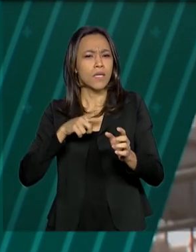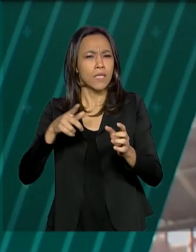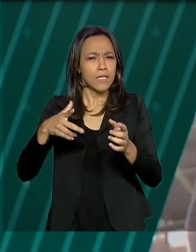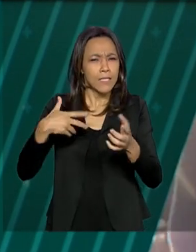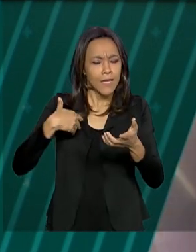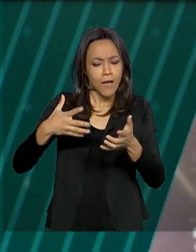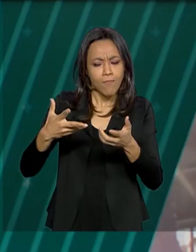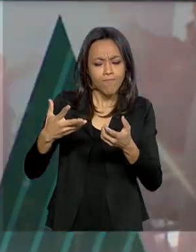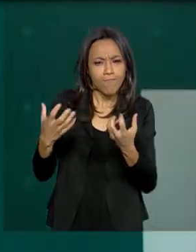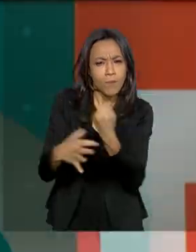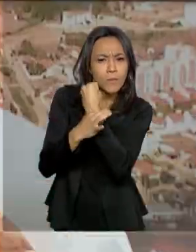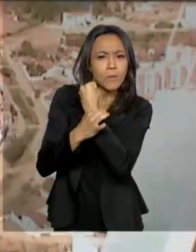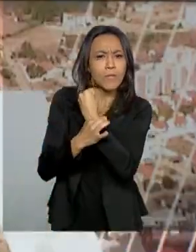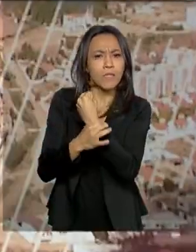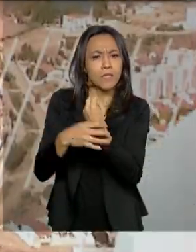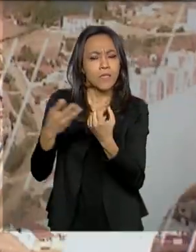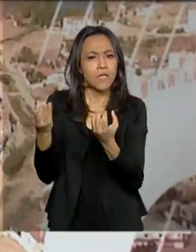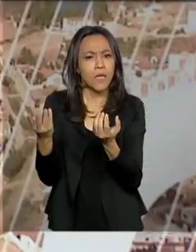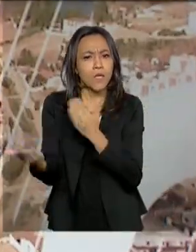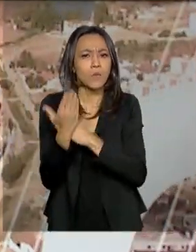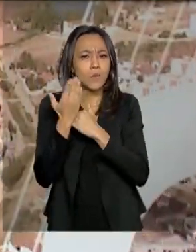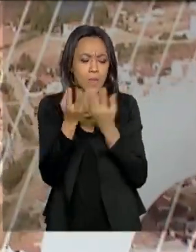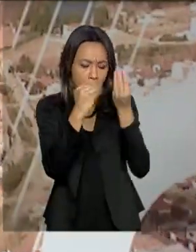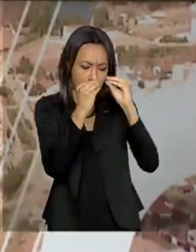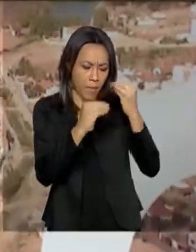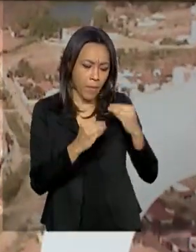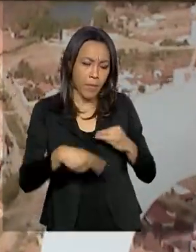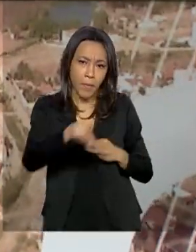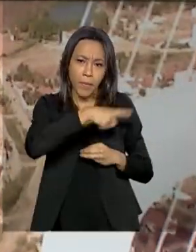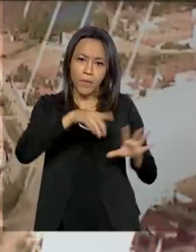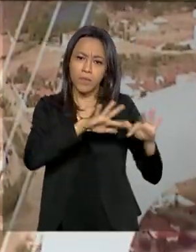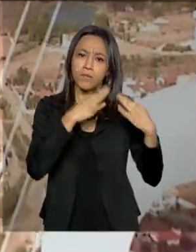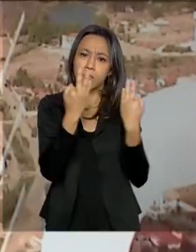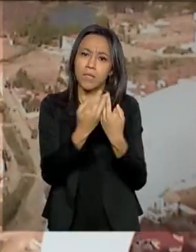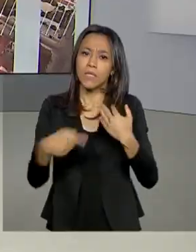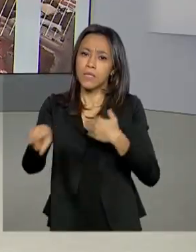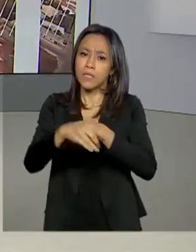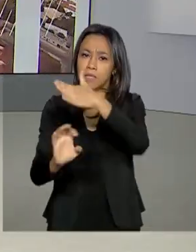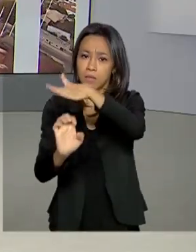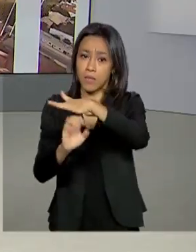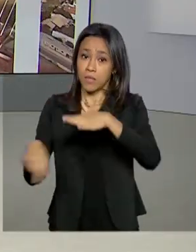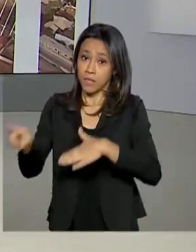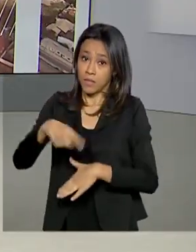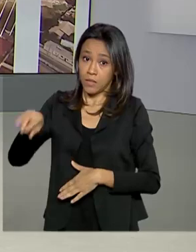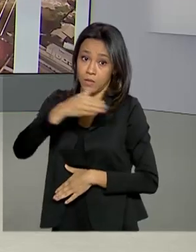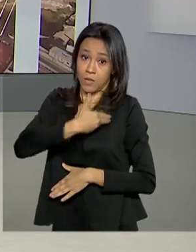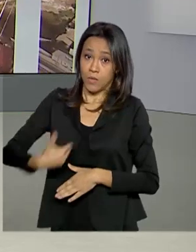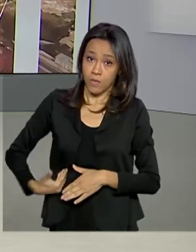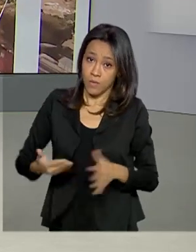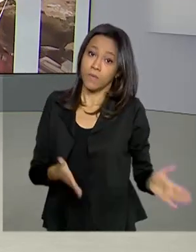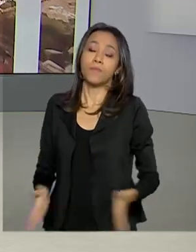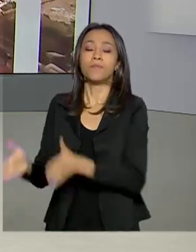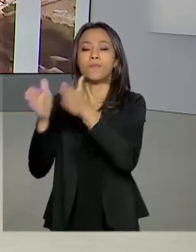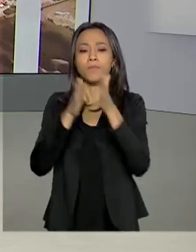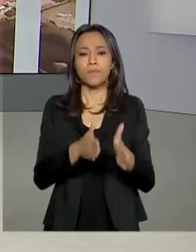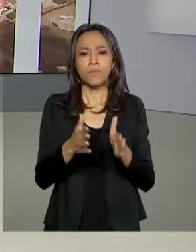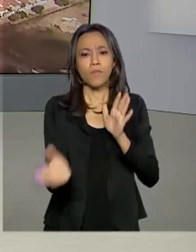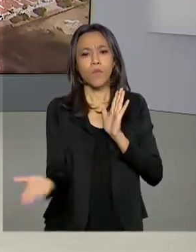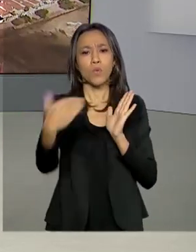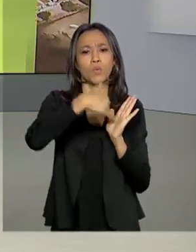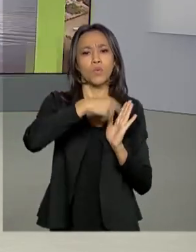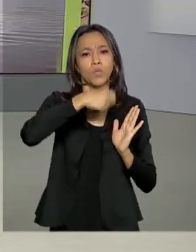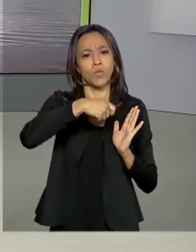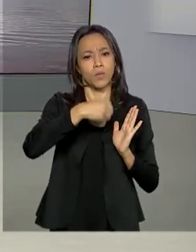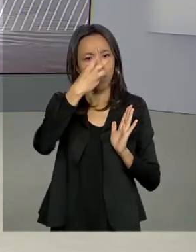e aumenta a capacidade de planejamento das famílias, empresas e do governo. Nos últimos três meses,